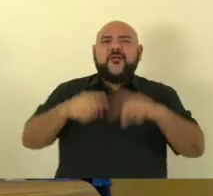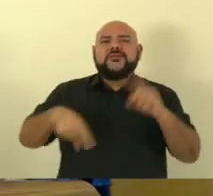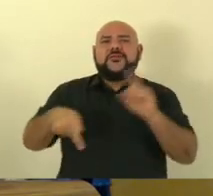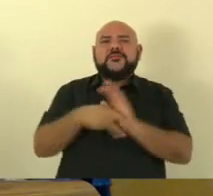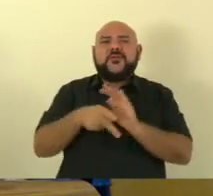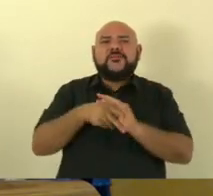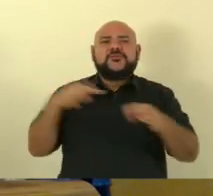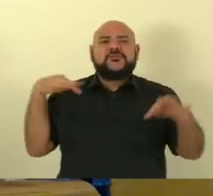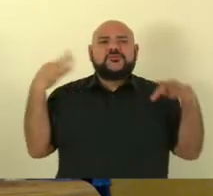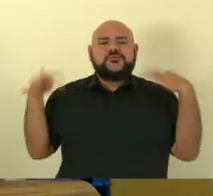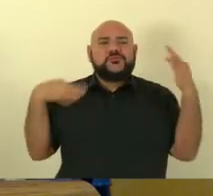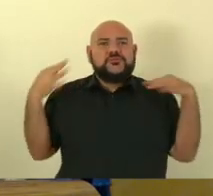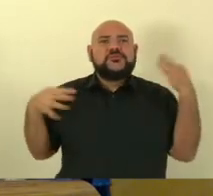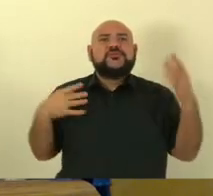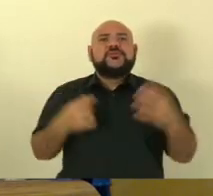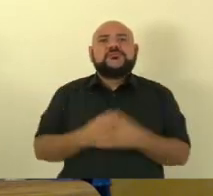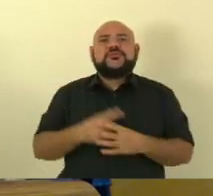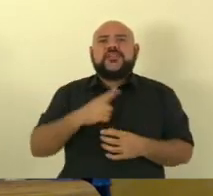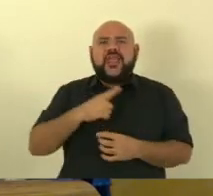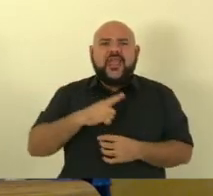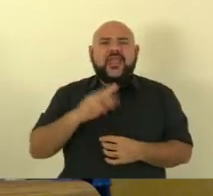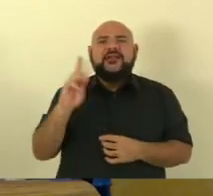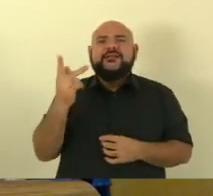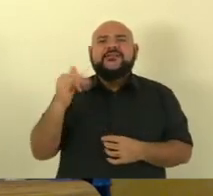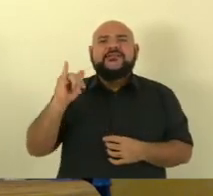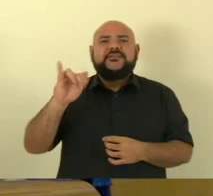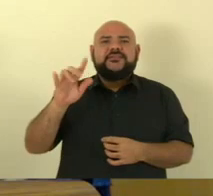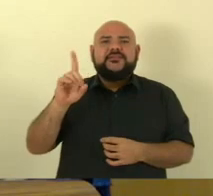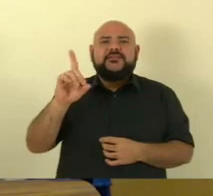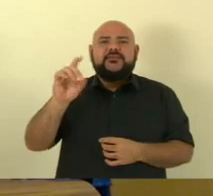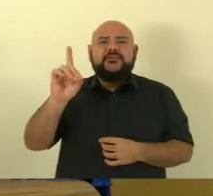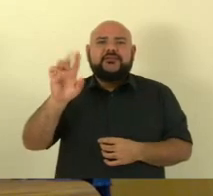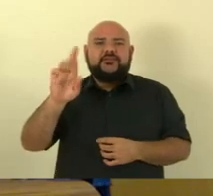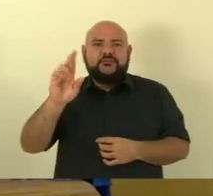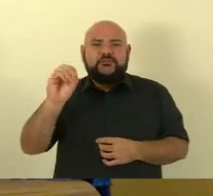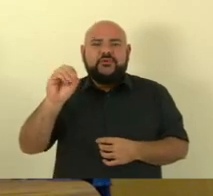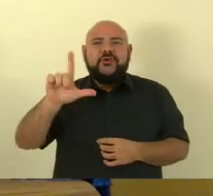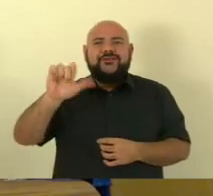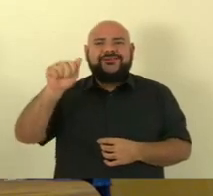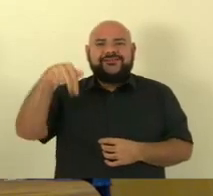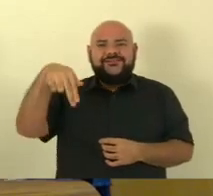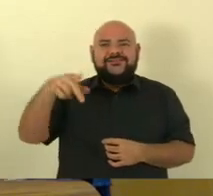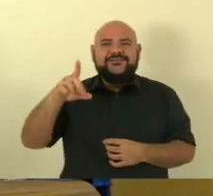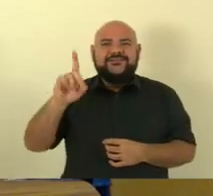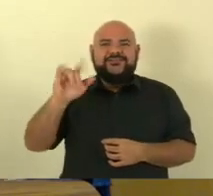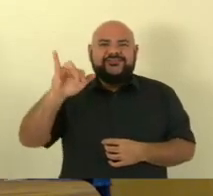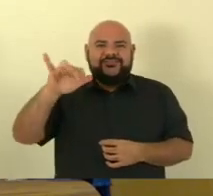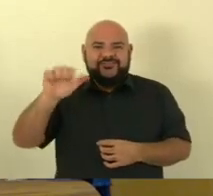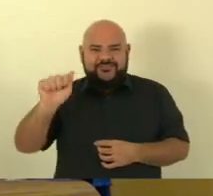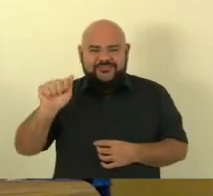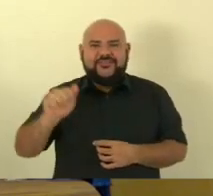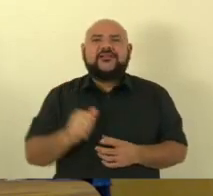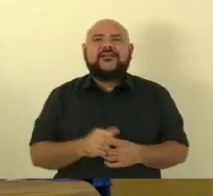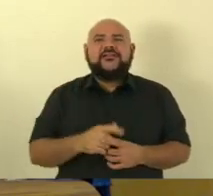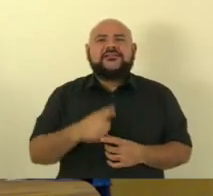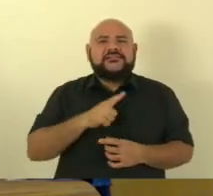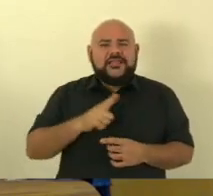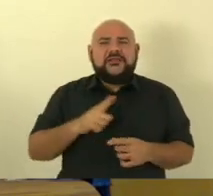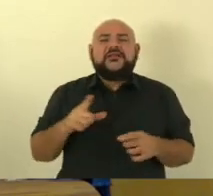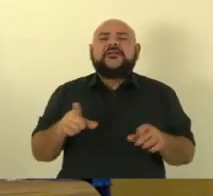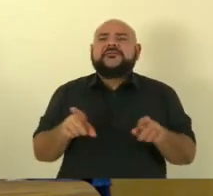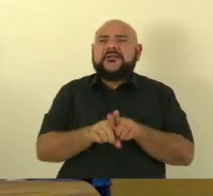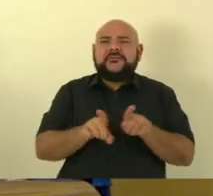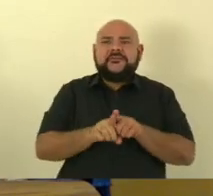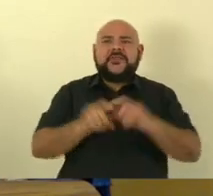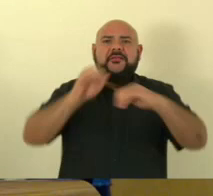como a Hidrolândia, Poço do Egito, Poço das Antas, Cachoeira do Segredo, Poço do